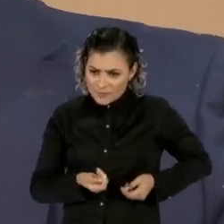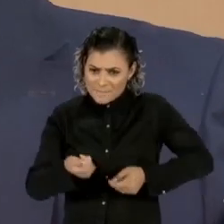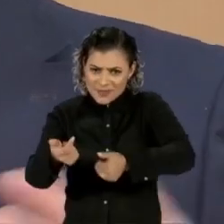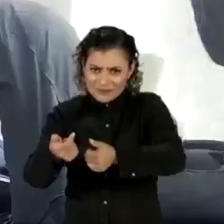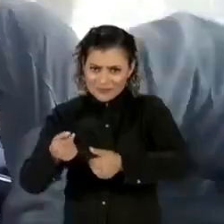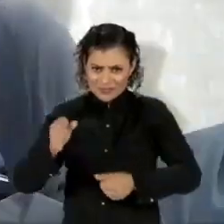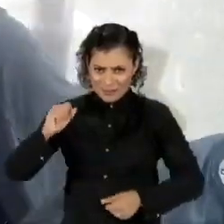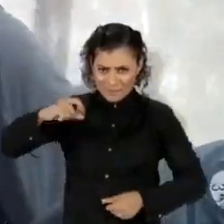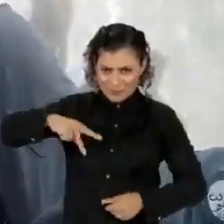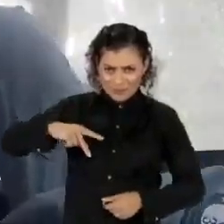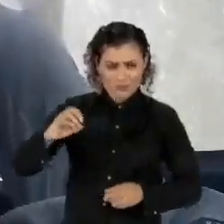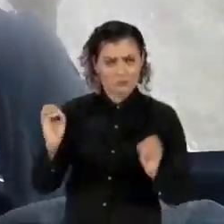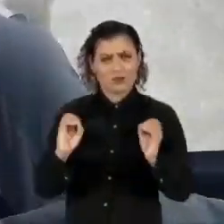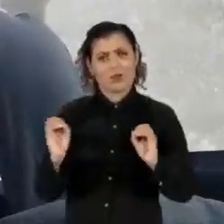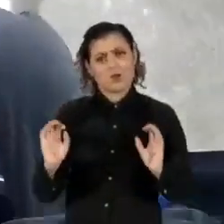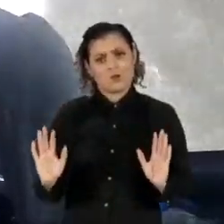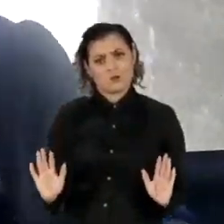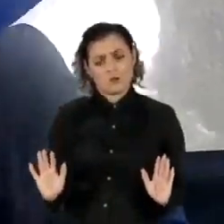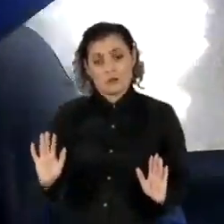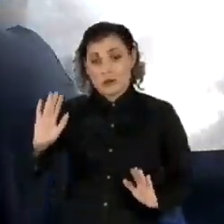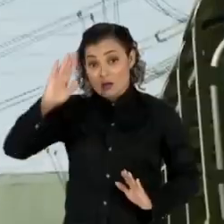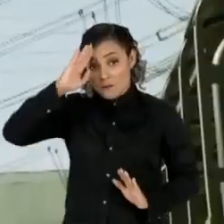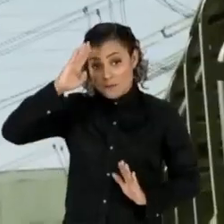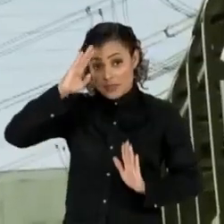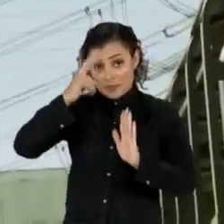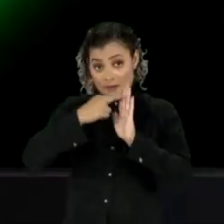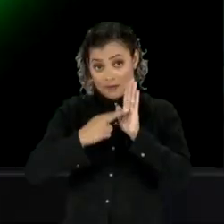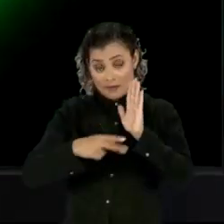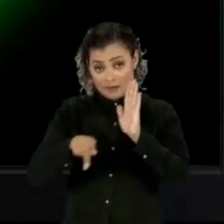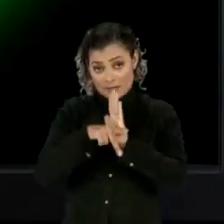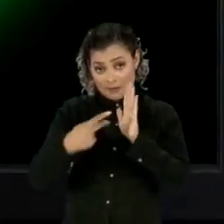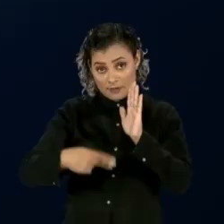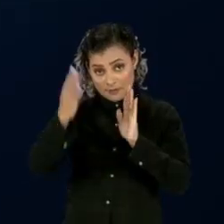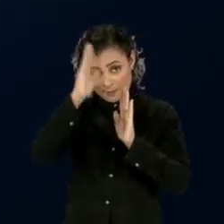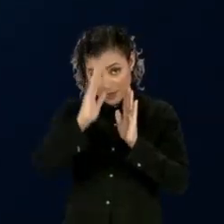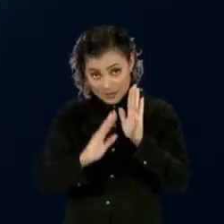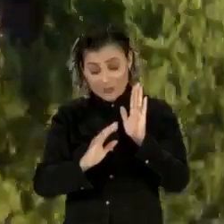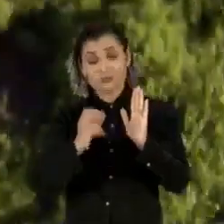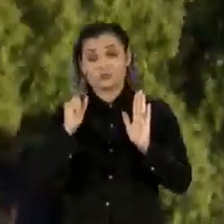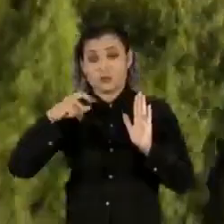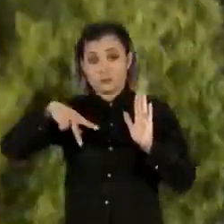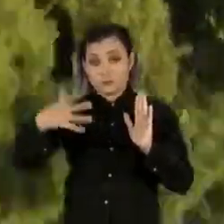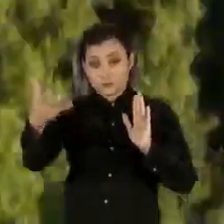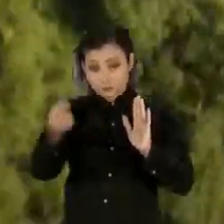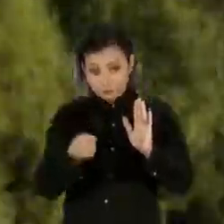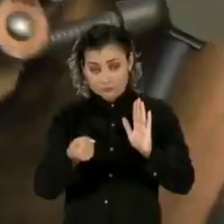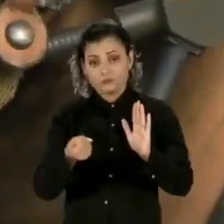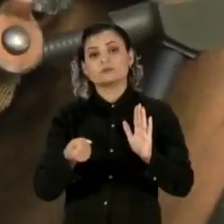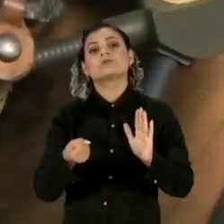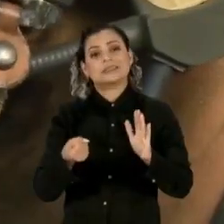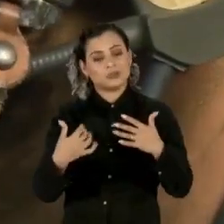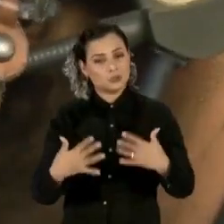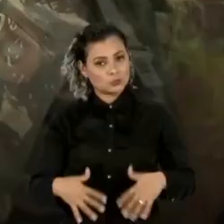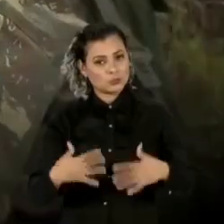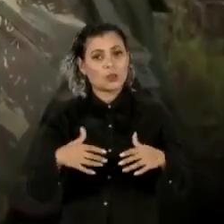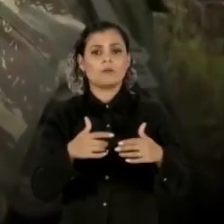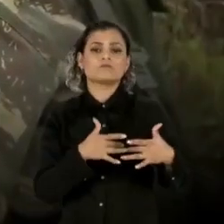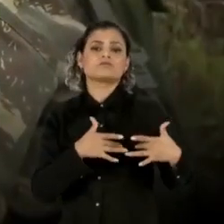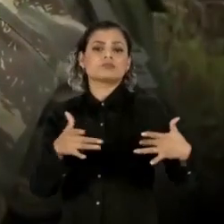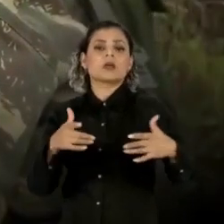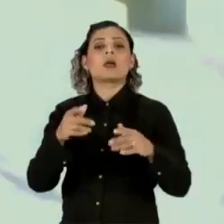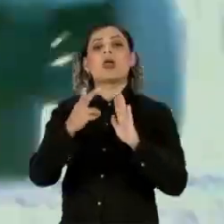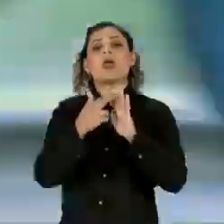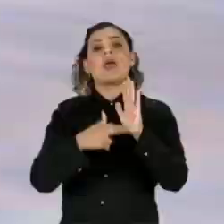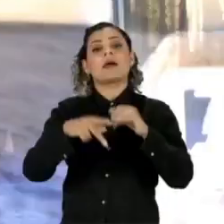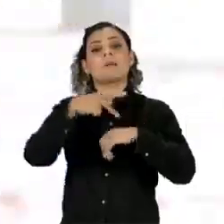-aposentadoria. As regras para os militares brasileiros receberem seus benefícios previdenciários destoam e são mais generosas do que as